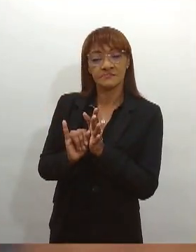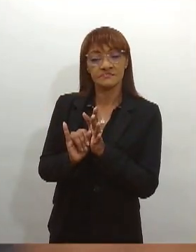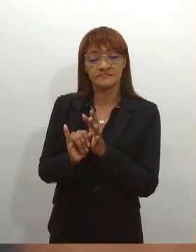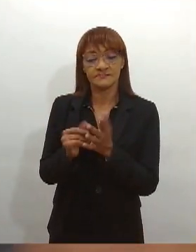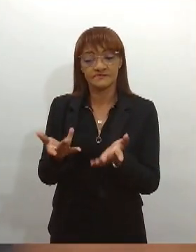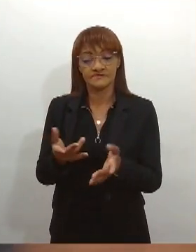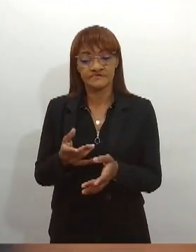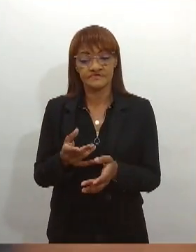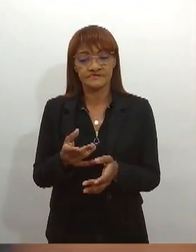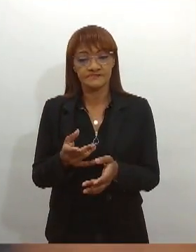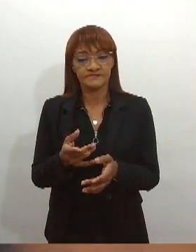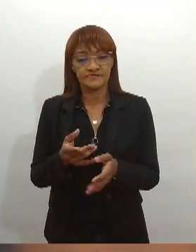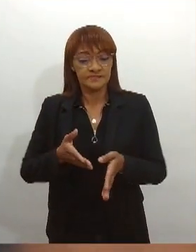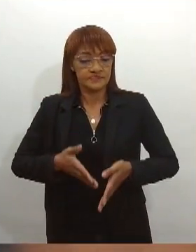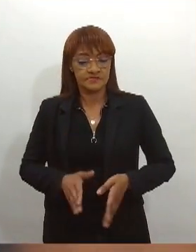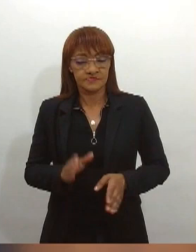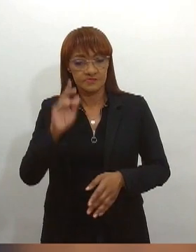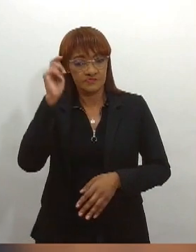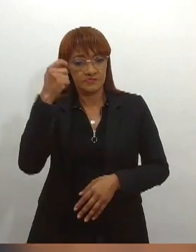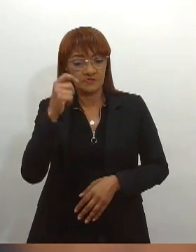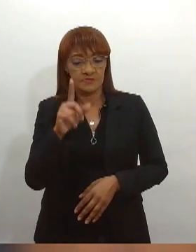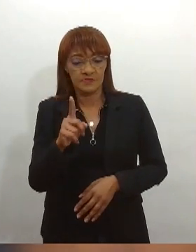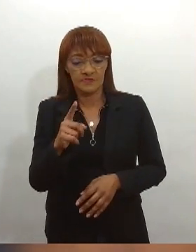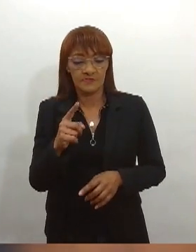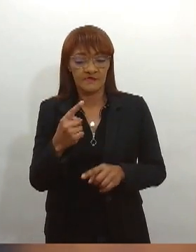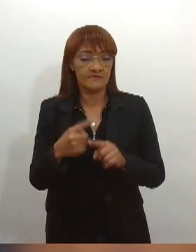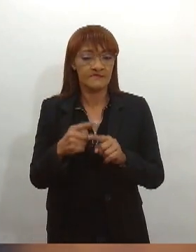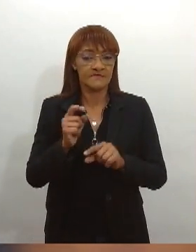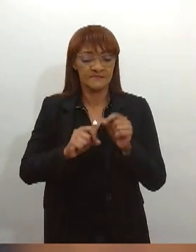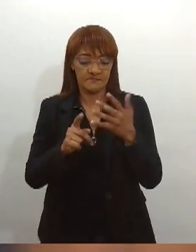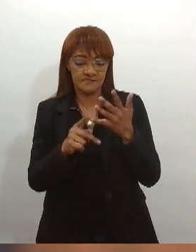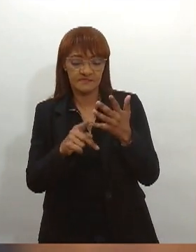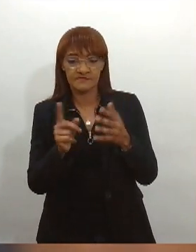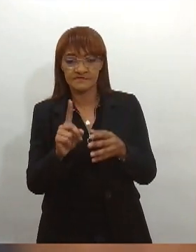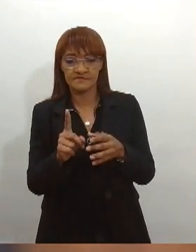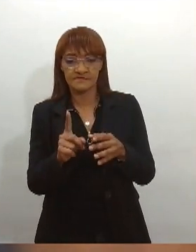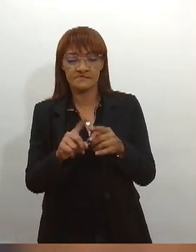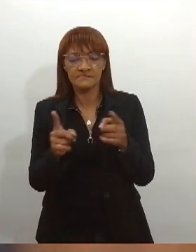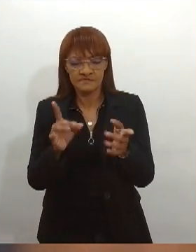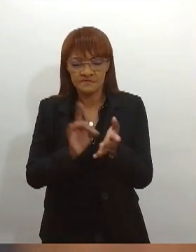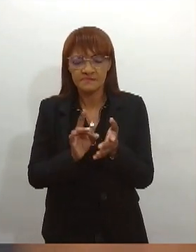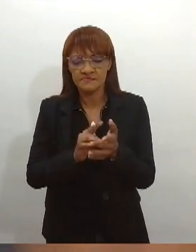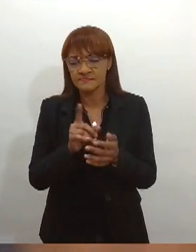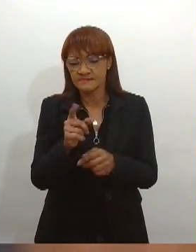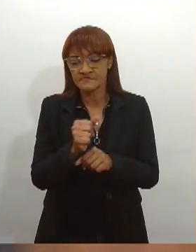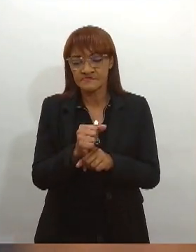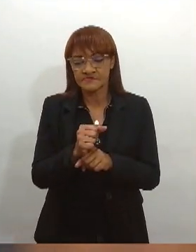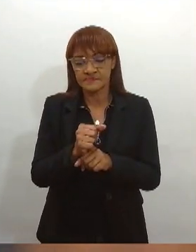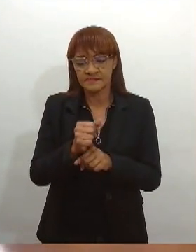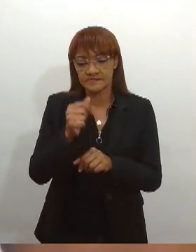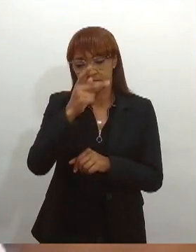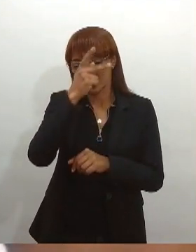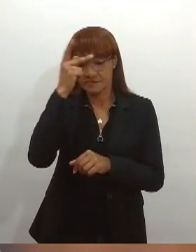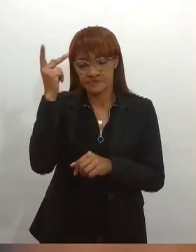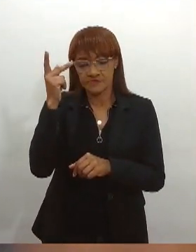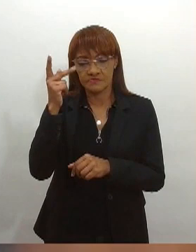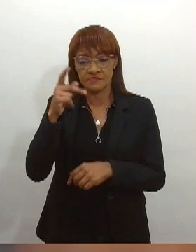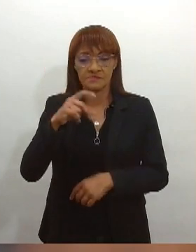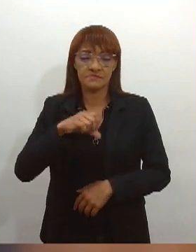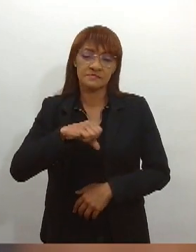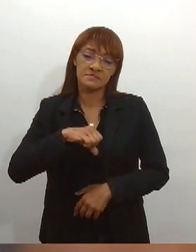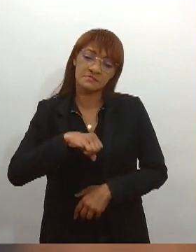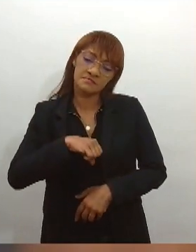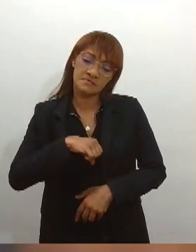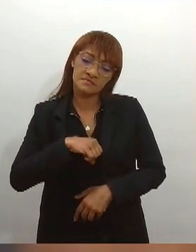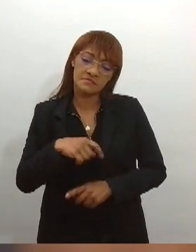um cidadão de segunda grandeza, porque, por incrível que pareça, tem pessoas que têm a autoestima baixa por serem negros.